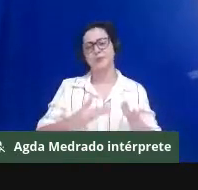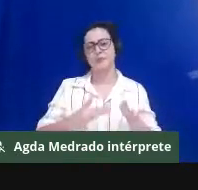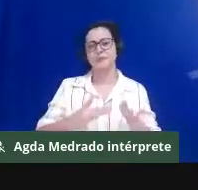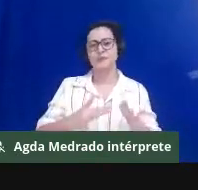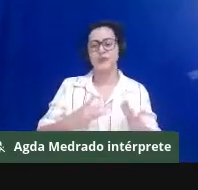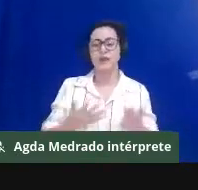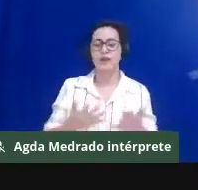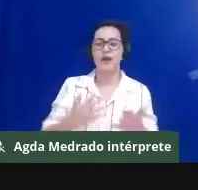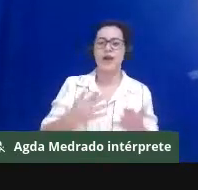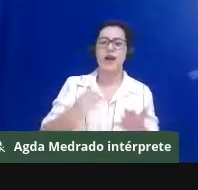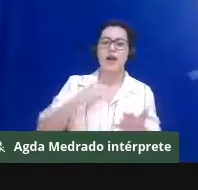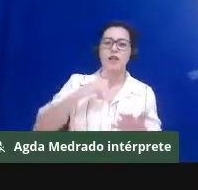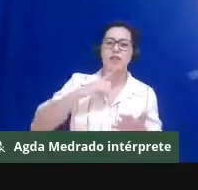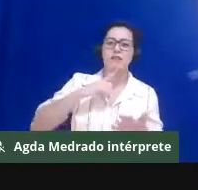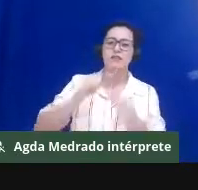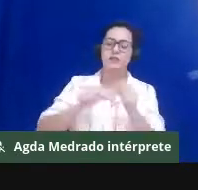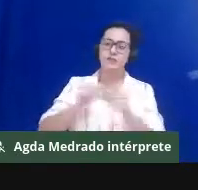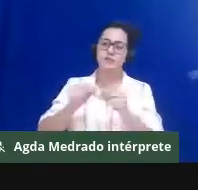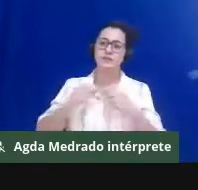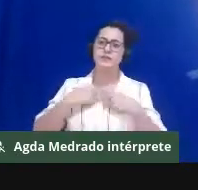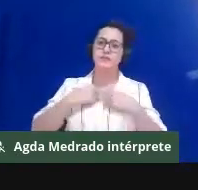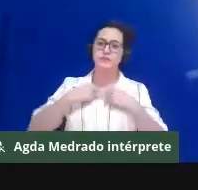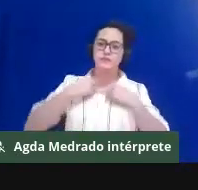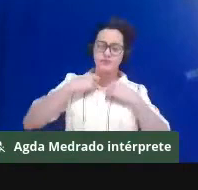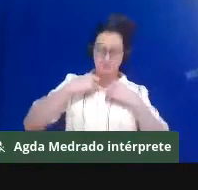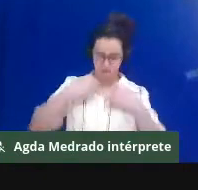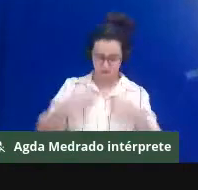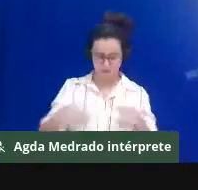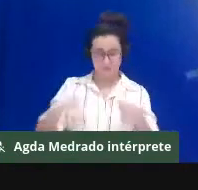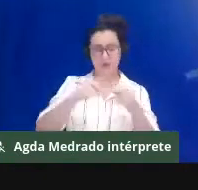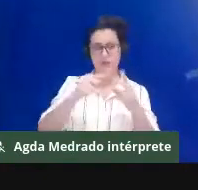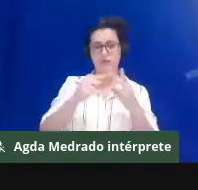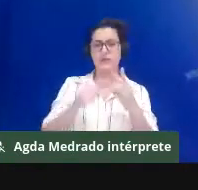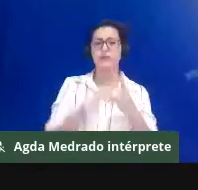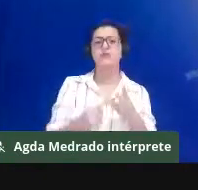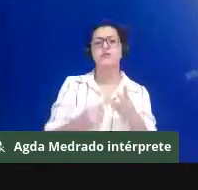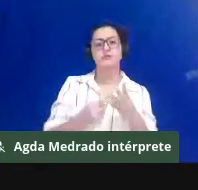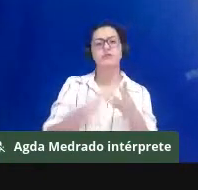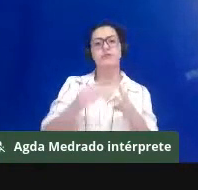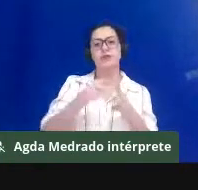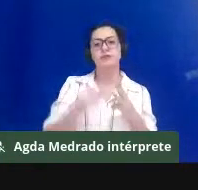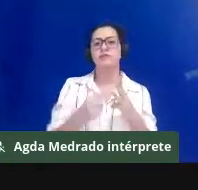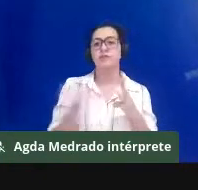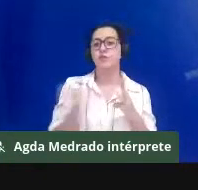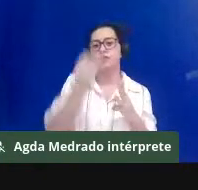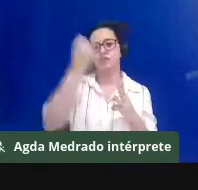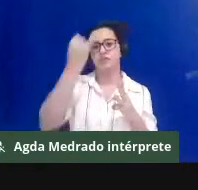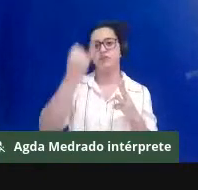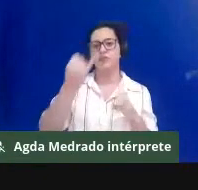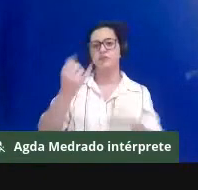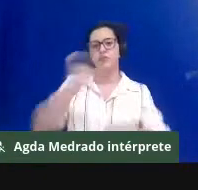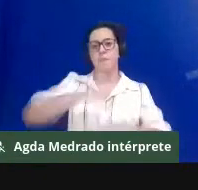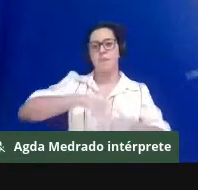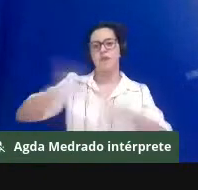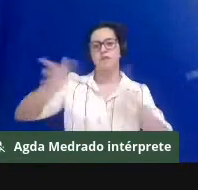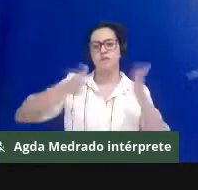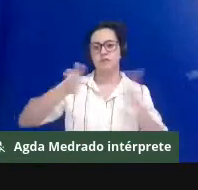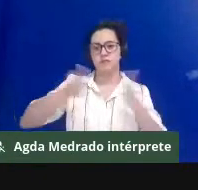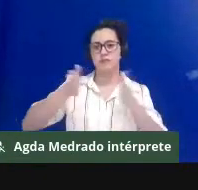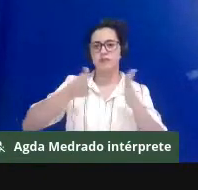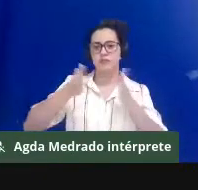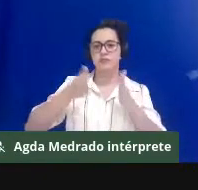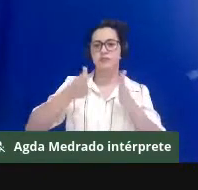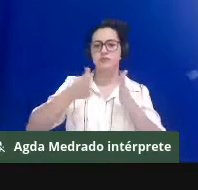em três grandes momentos. Por favor, para a gente pensar essa manifestação das comunidades tradicionais.